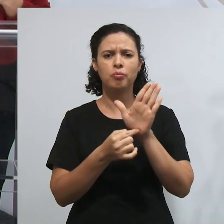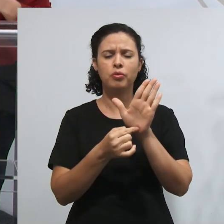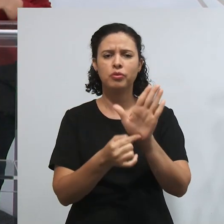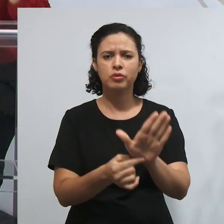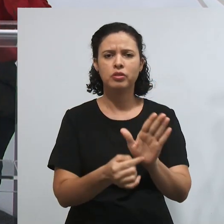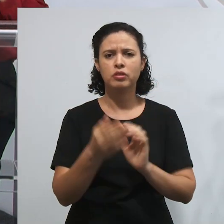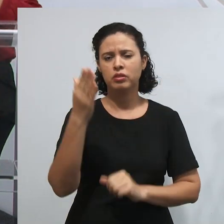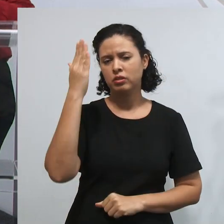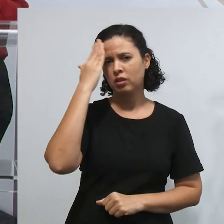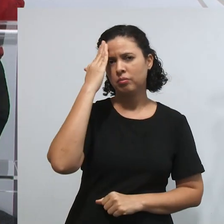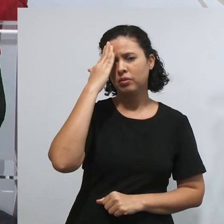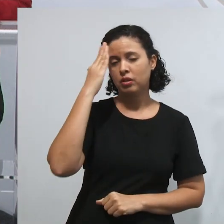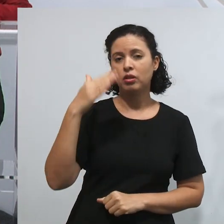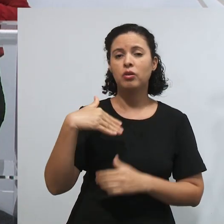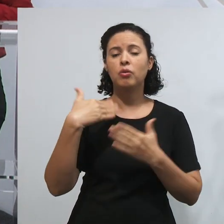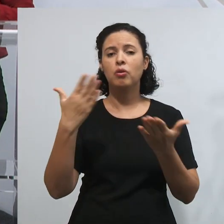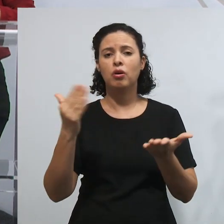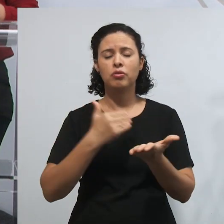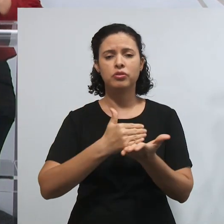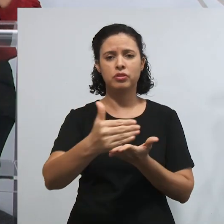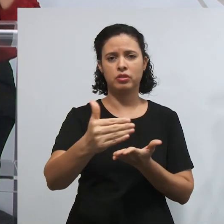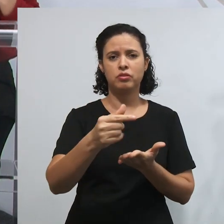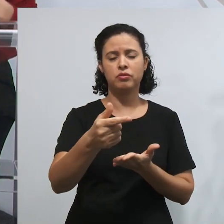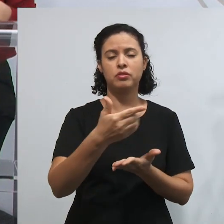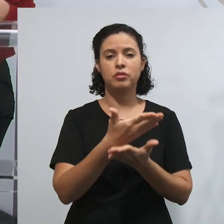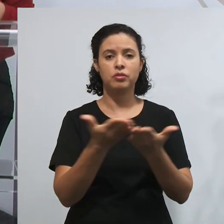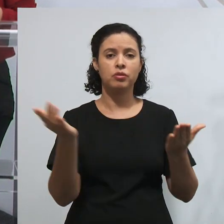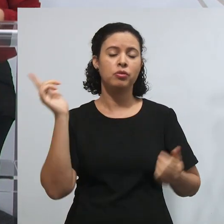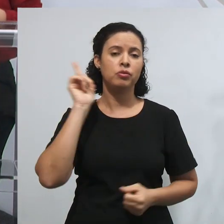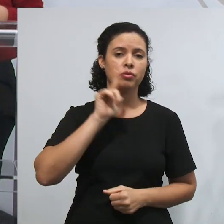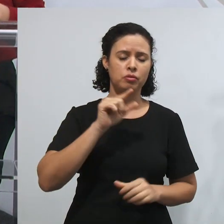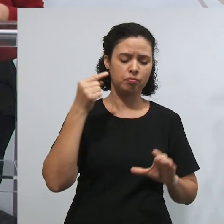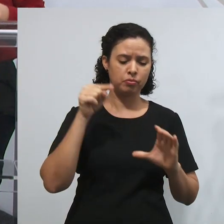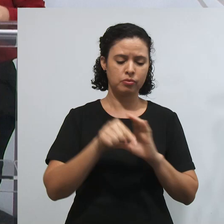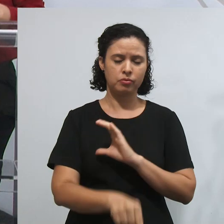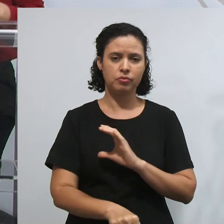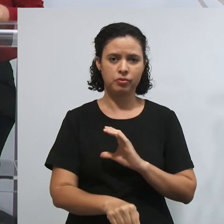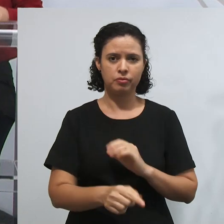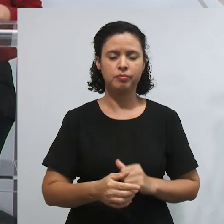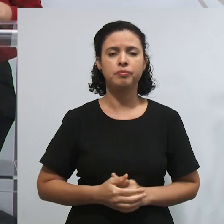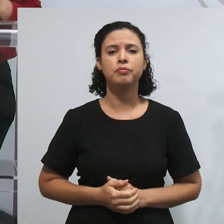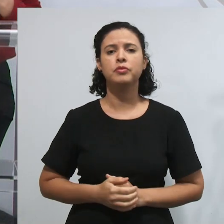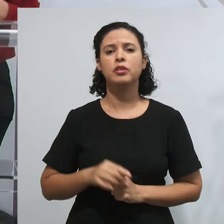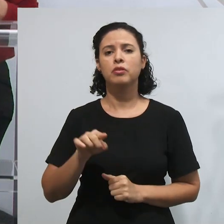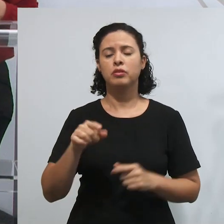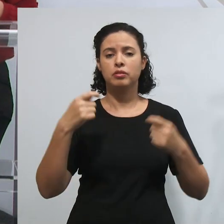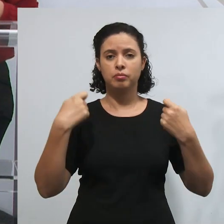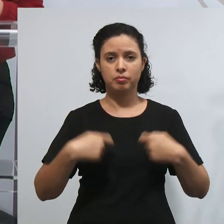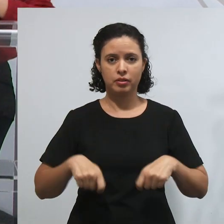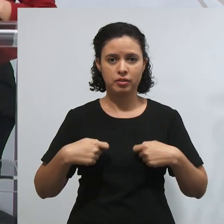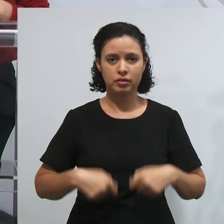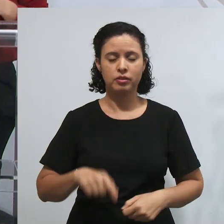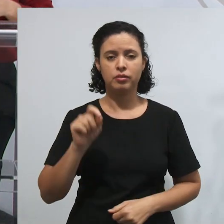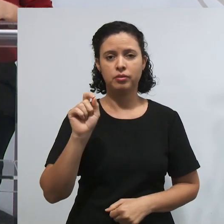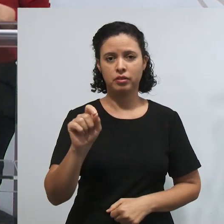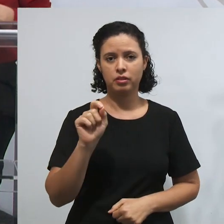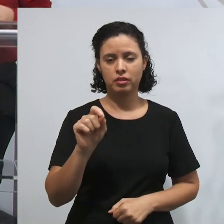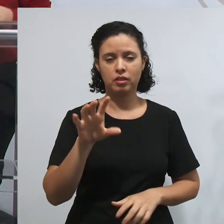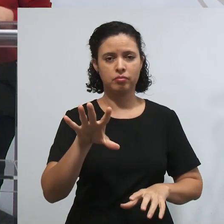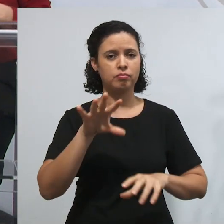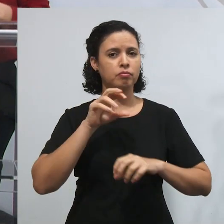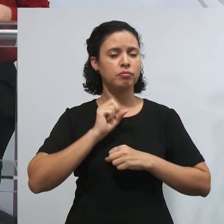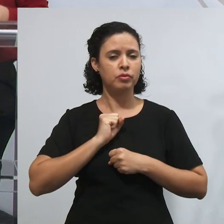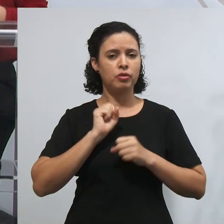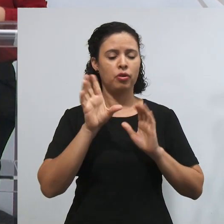saiba qual é o pontapé inicial para você, de fato, mergulhar nos seus estudos. Você deve, necessariamente, se